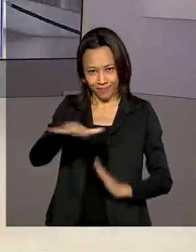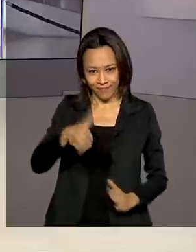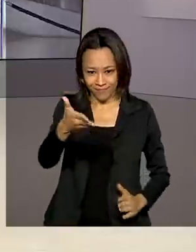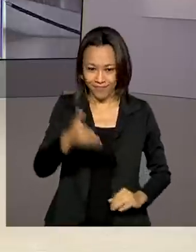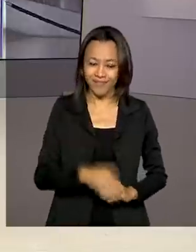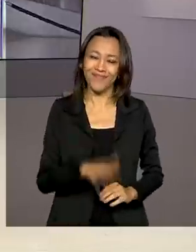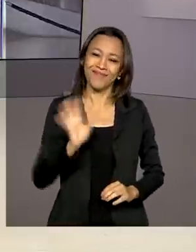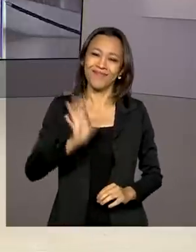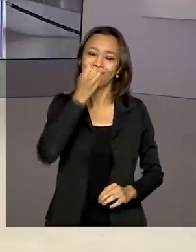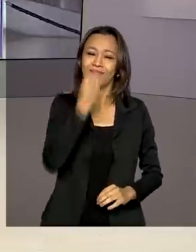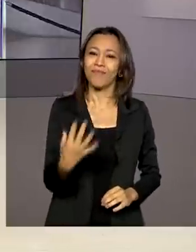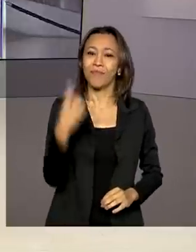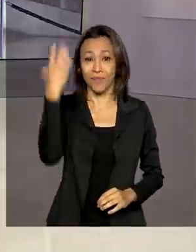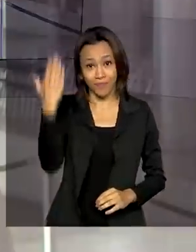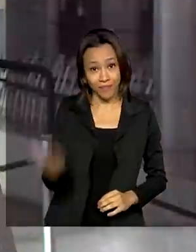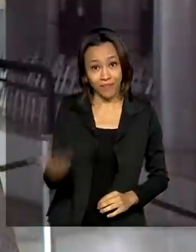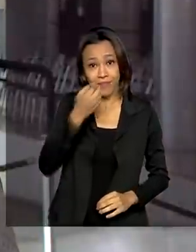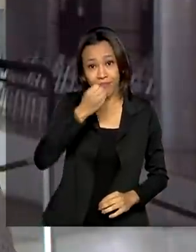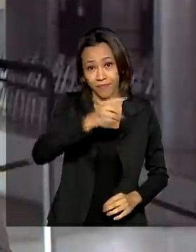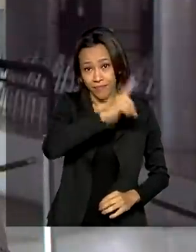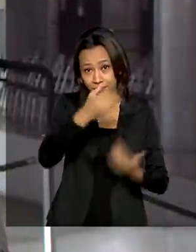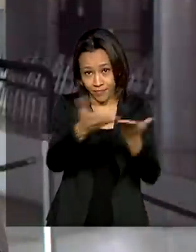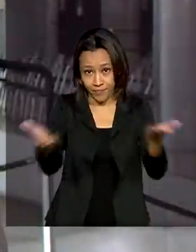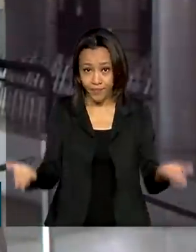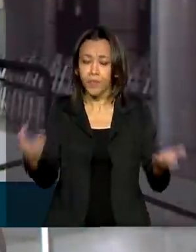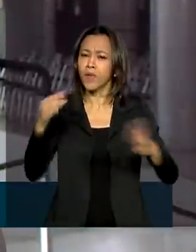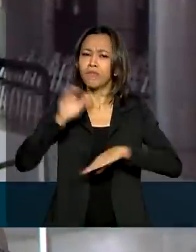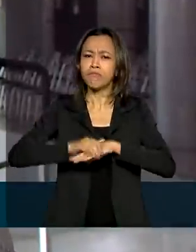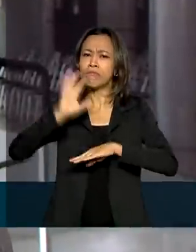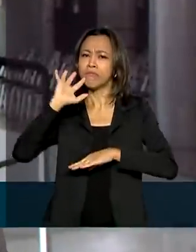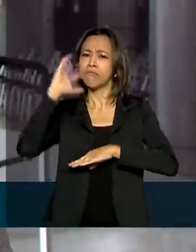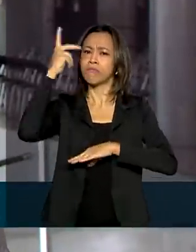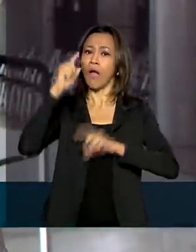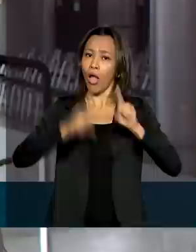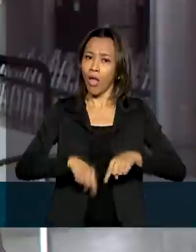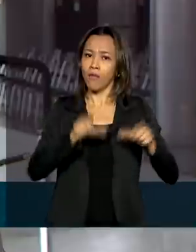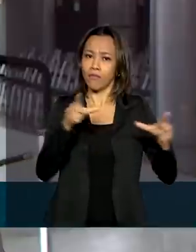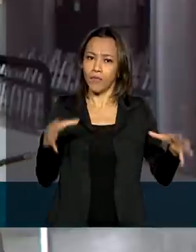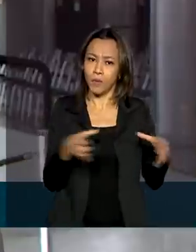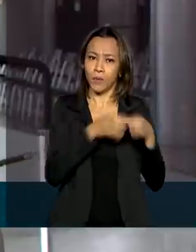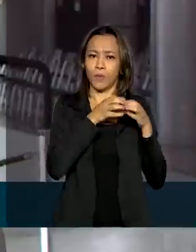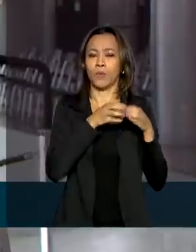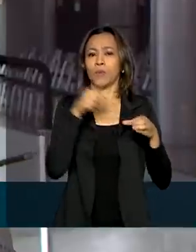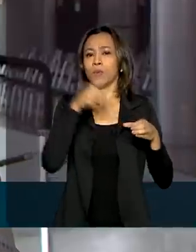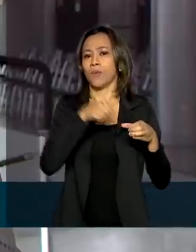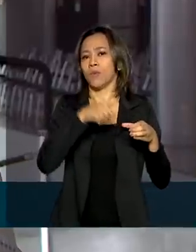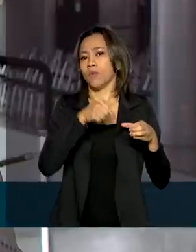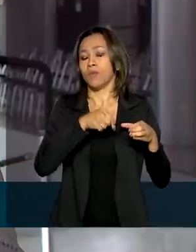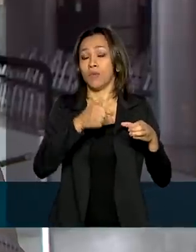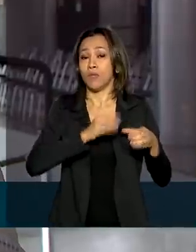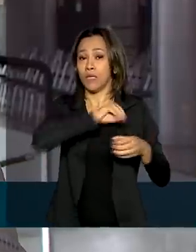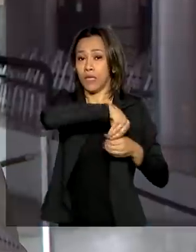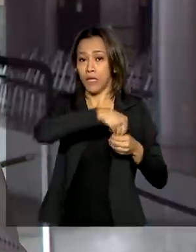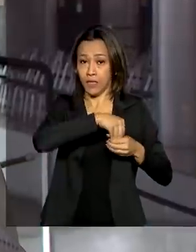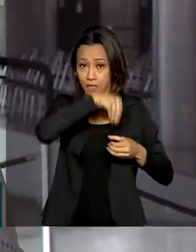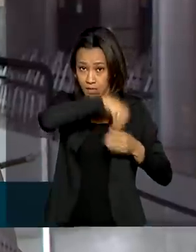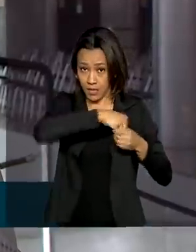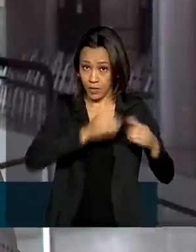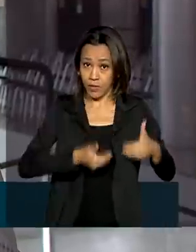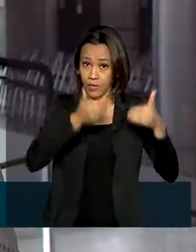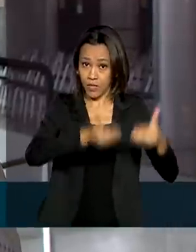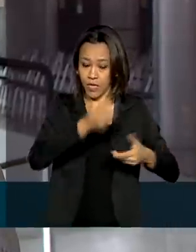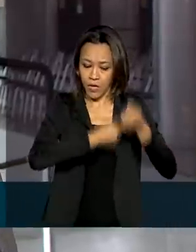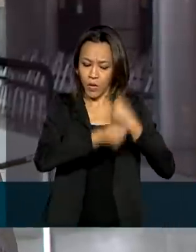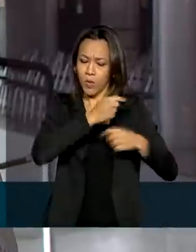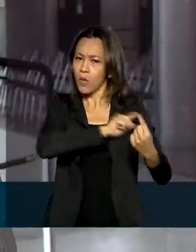dia para você, bom dia a todos. Olha, essa decisão foi tomada pela Câmara de Comércio Exterior do Ministério da Economia. Como você disse aí, o objetivo